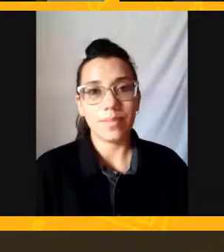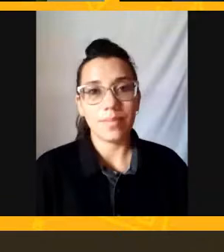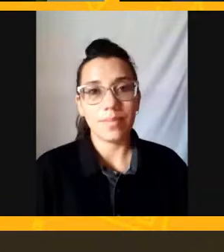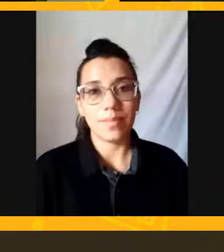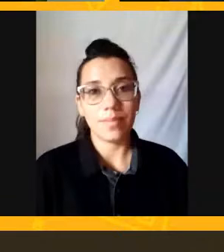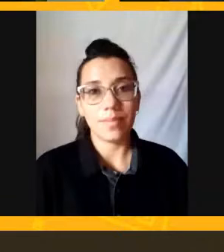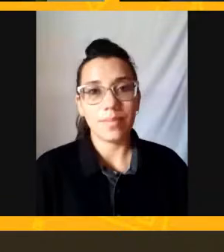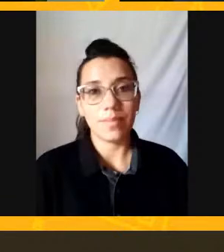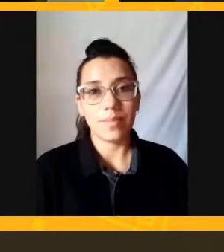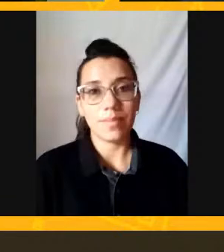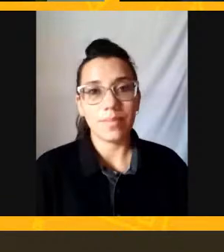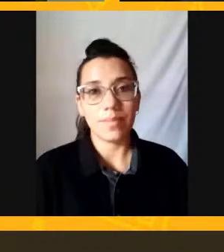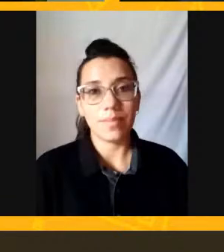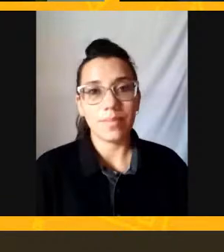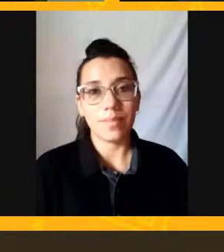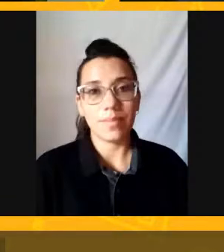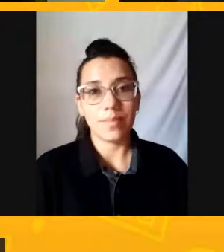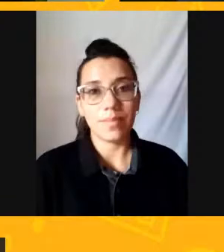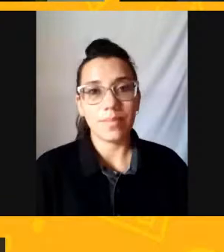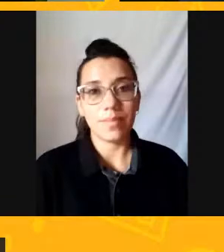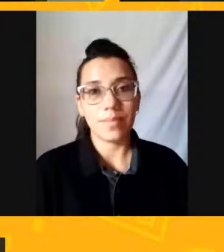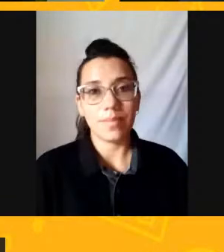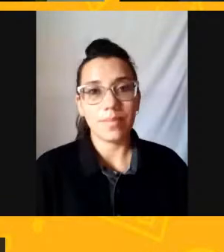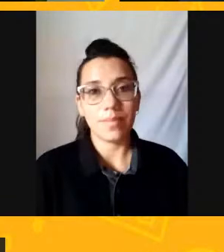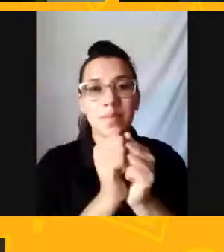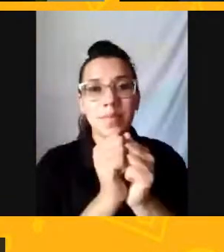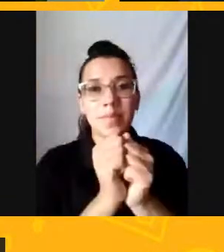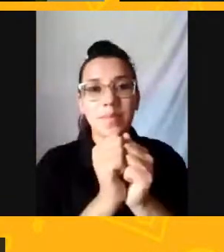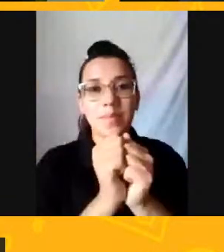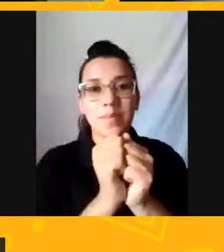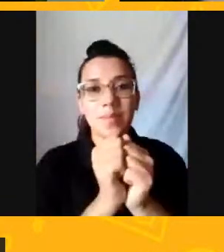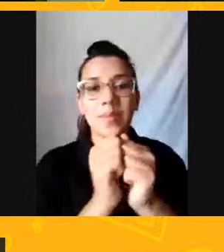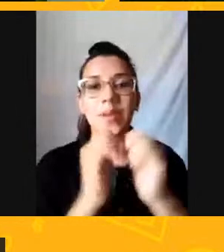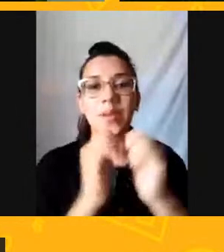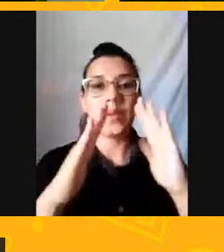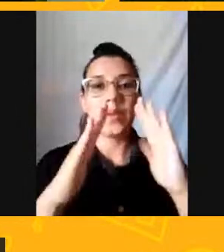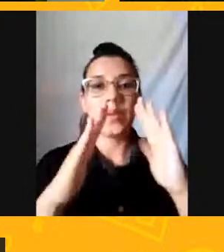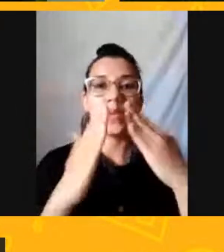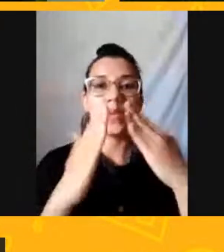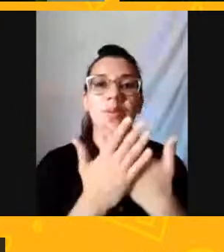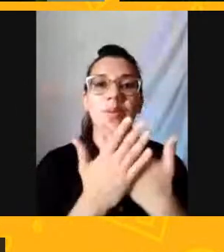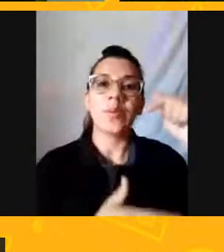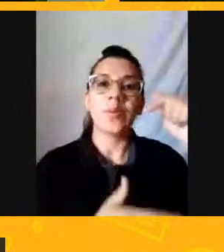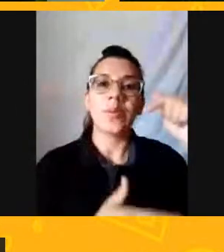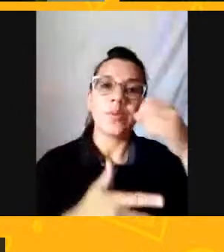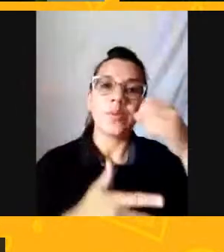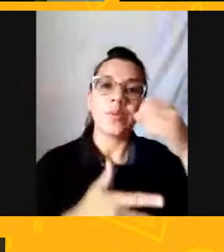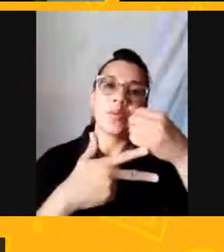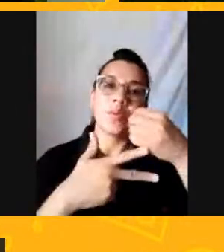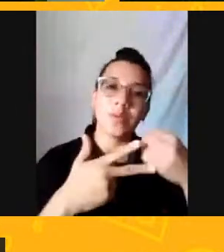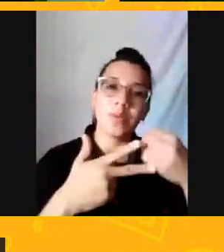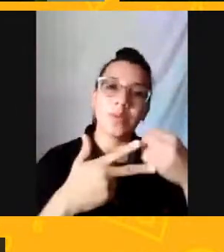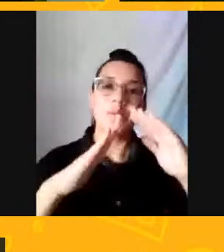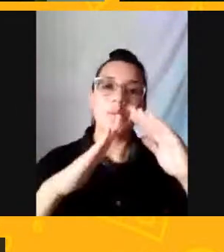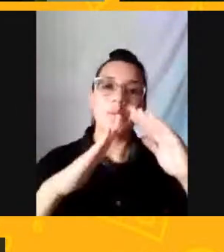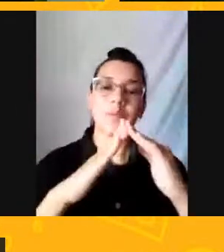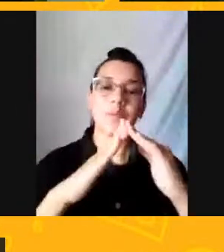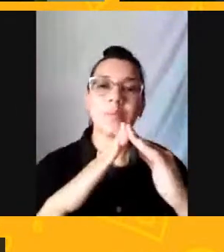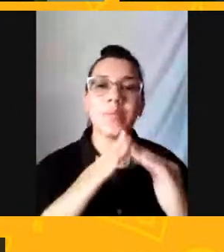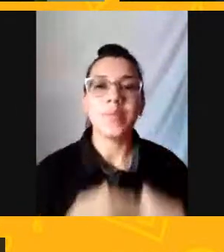Muito obrigado Ah É Wellington Uma coisa muito Robert Lann Sim professor